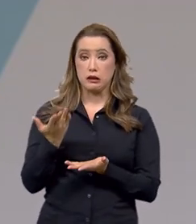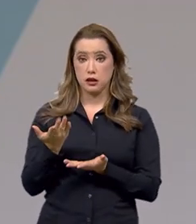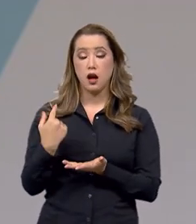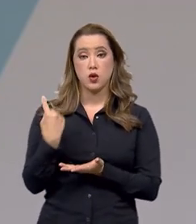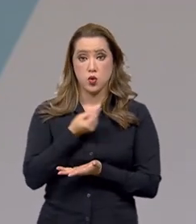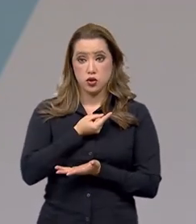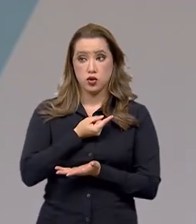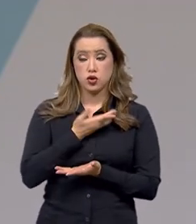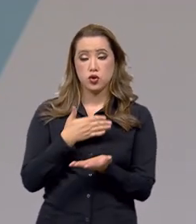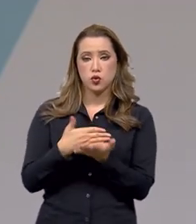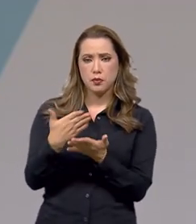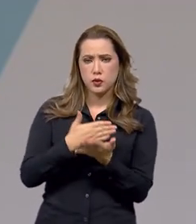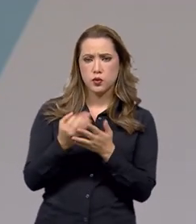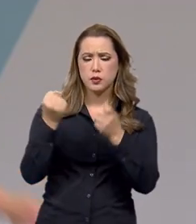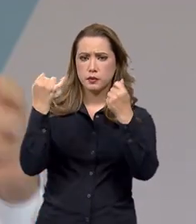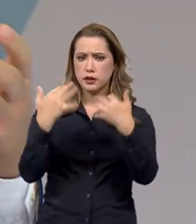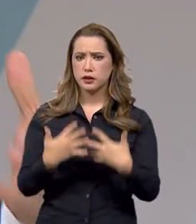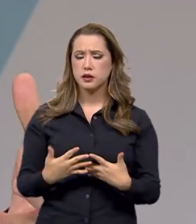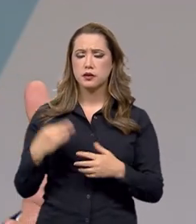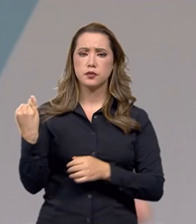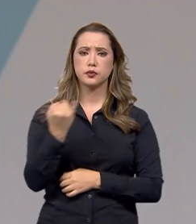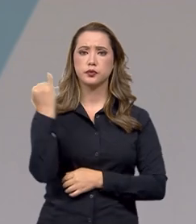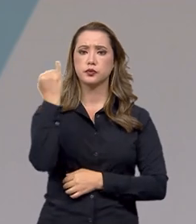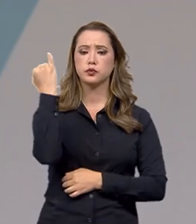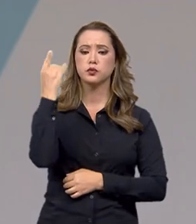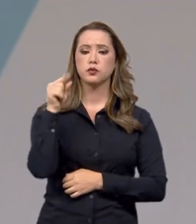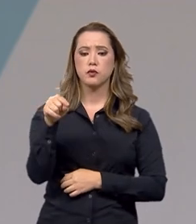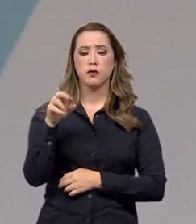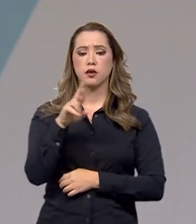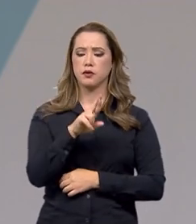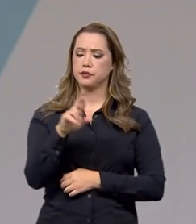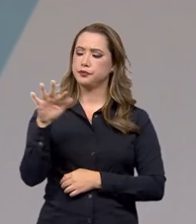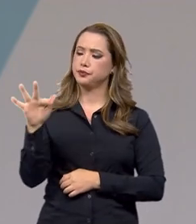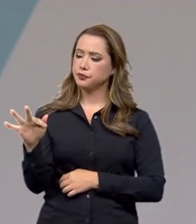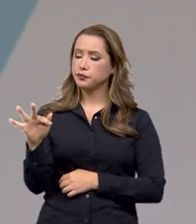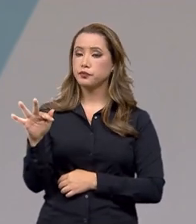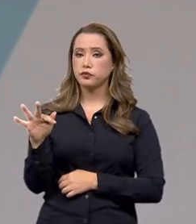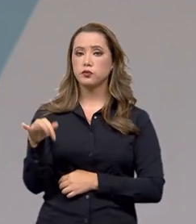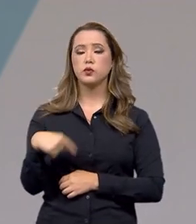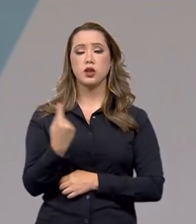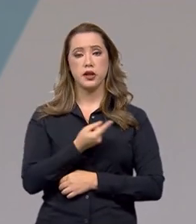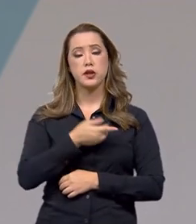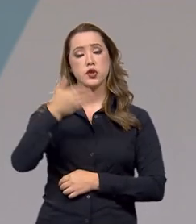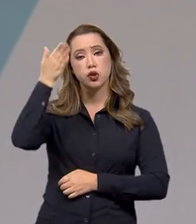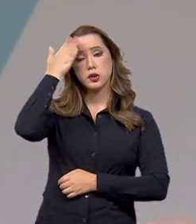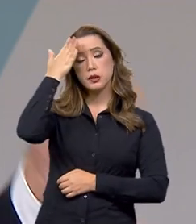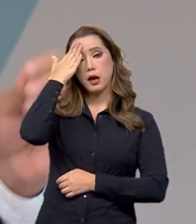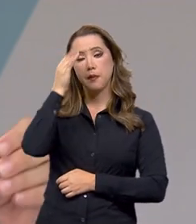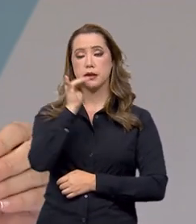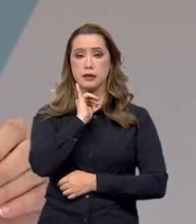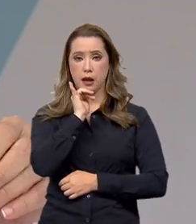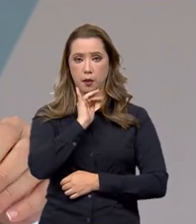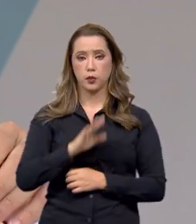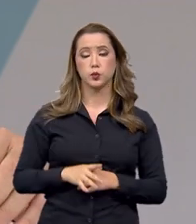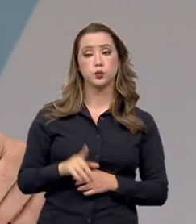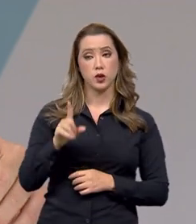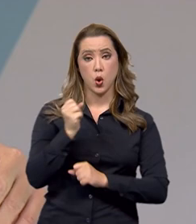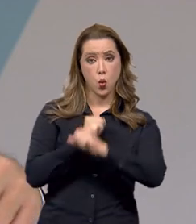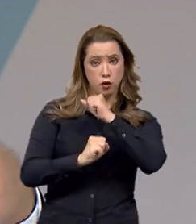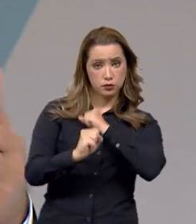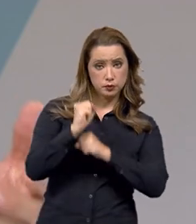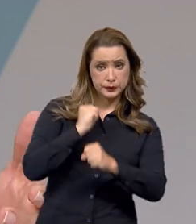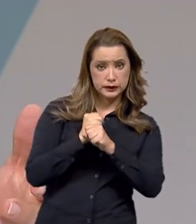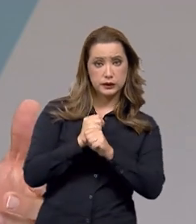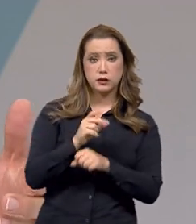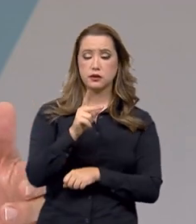no começo do programa essa importância da Receita Federal e a gente sabe que, por exemplo, o ano passado o